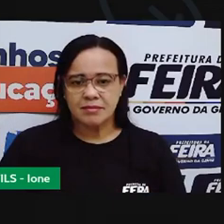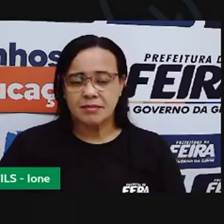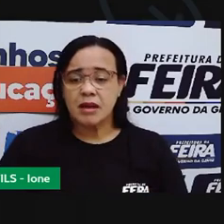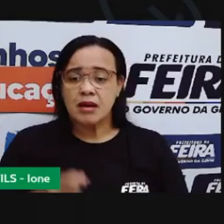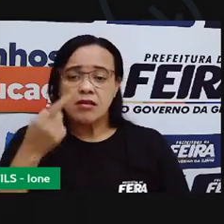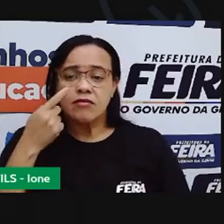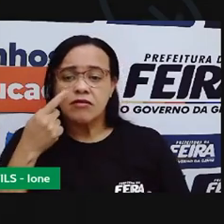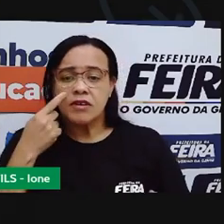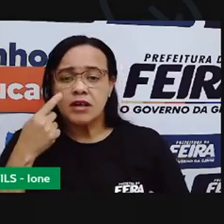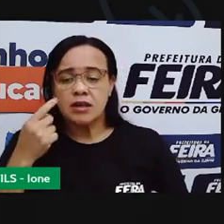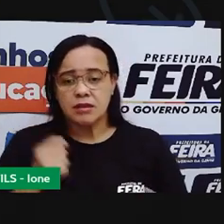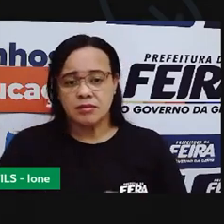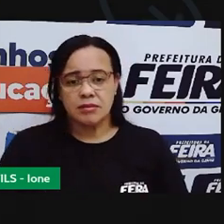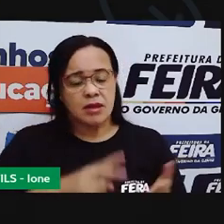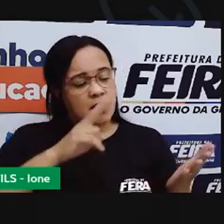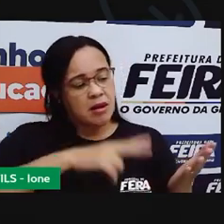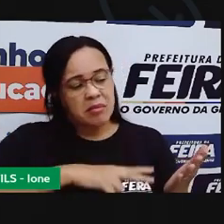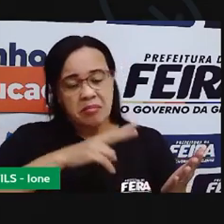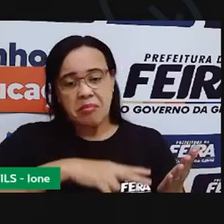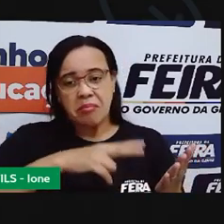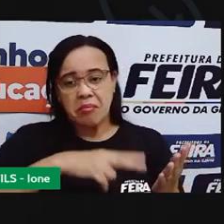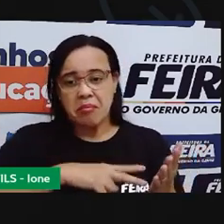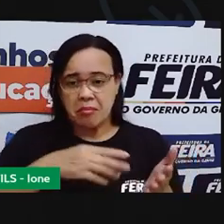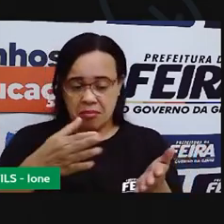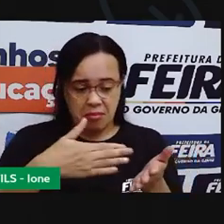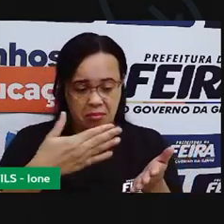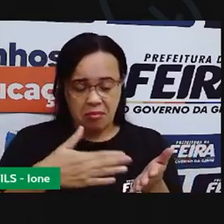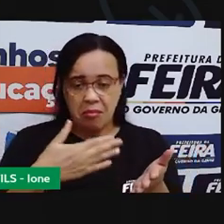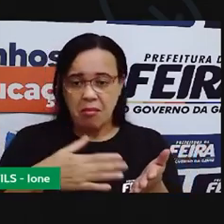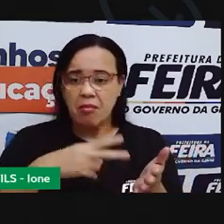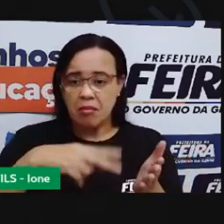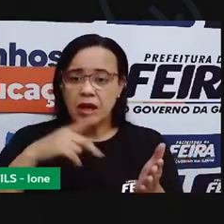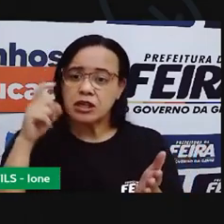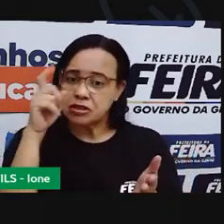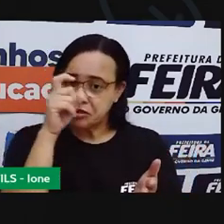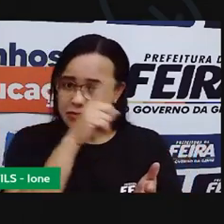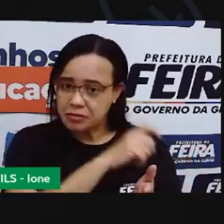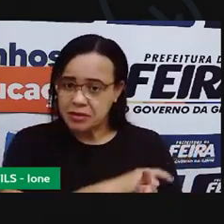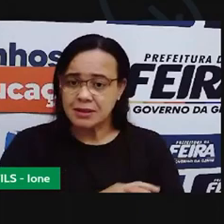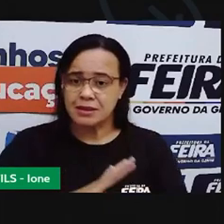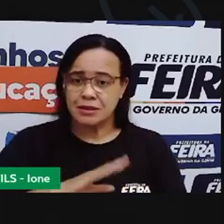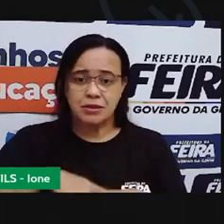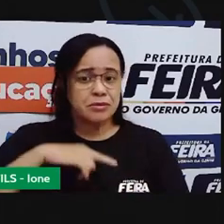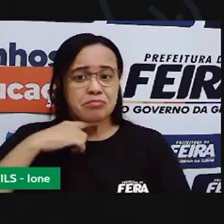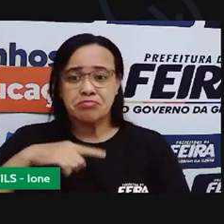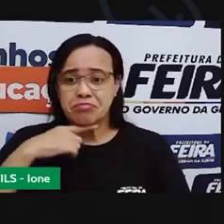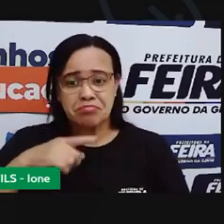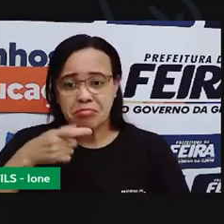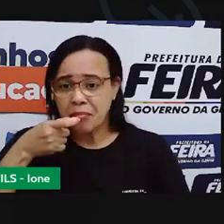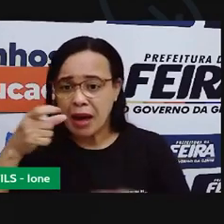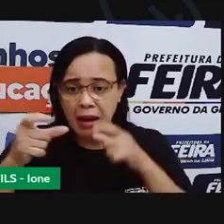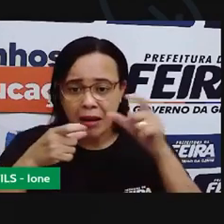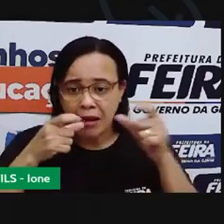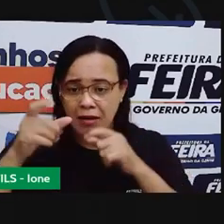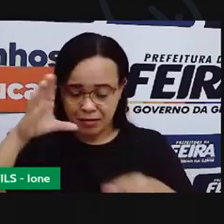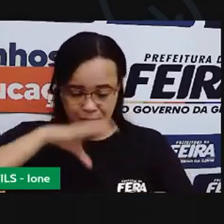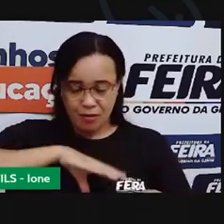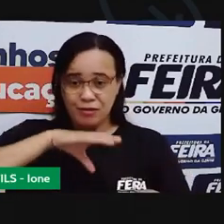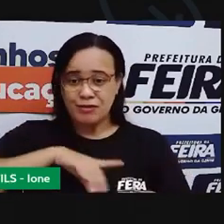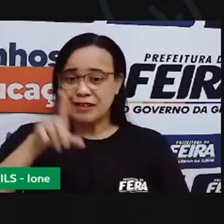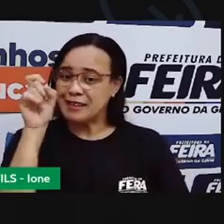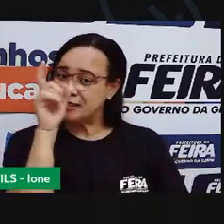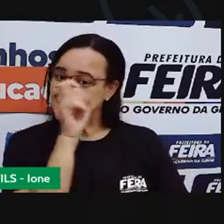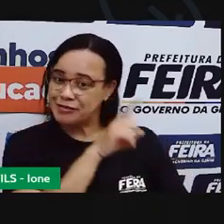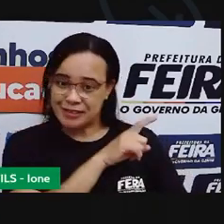Vejam Que é realmente Um Travalíngua Que às vezes Até a gente Alina Tentando Fazer a leitura